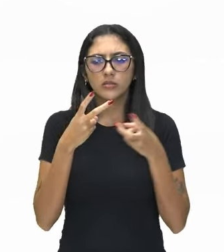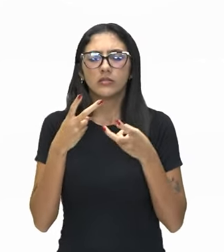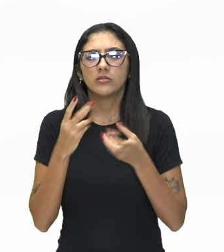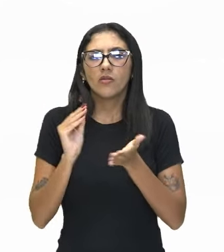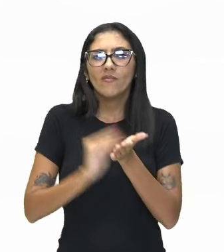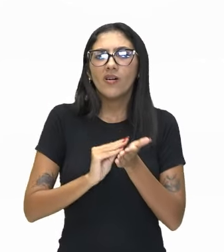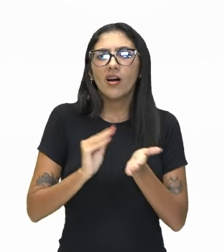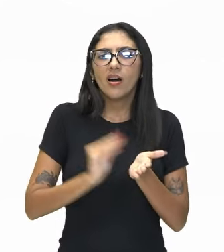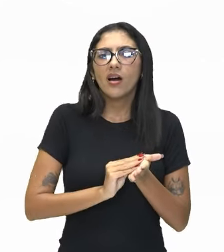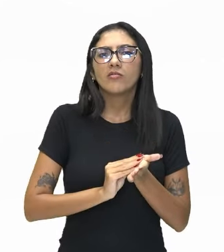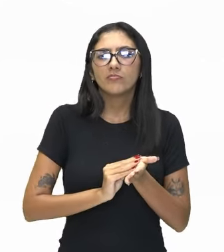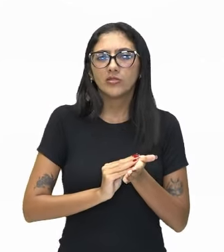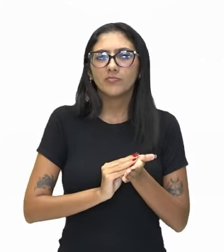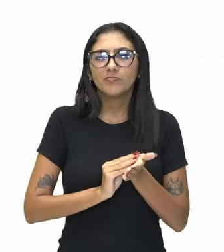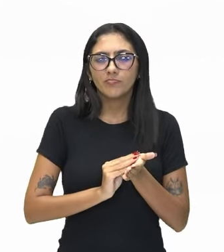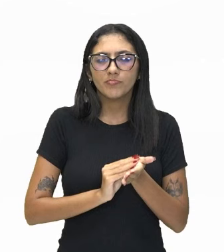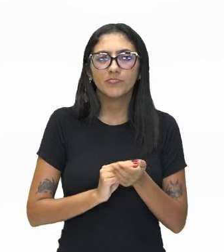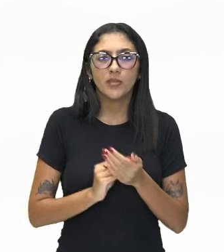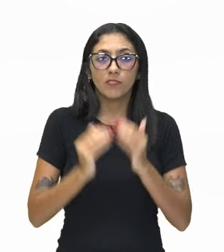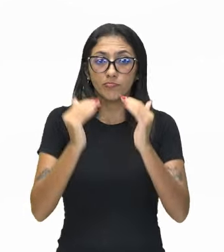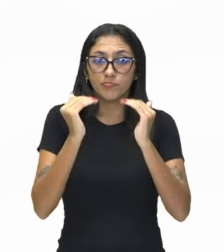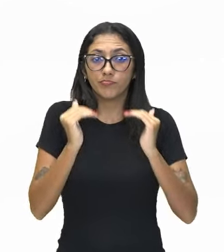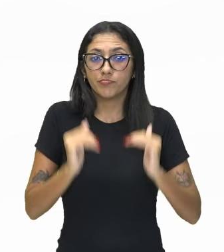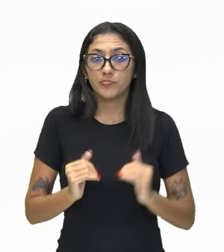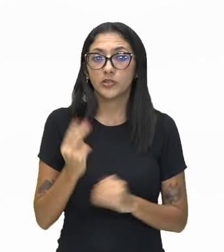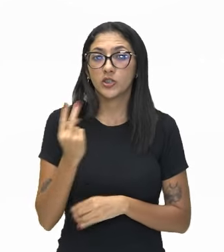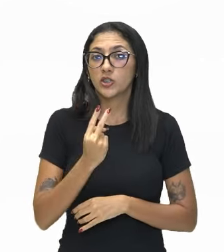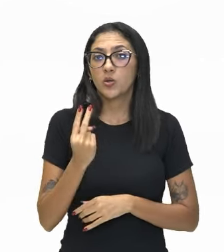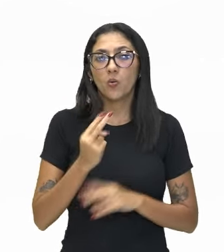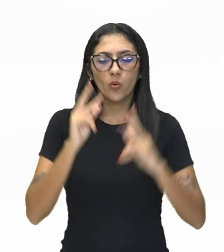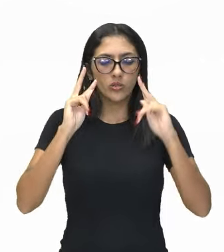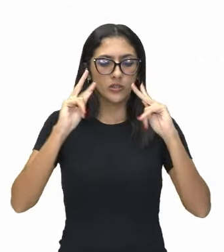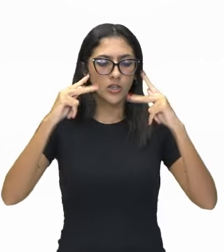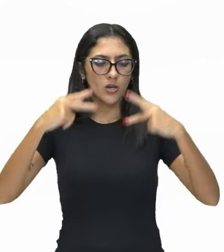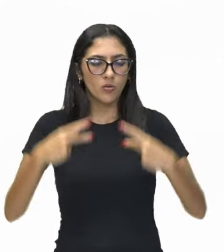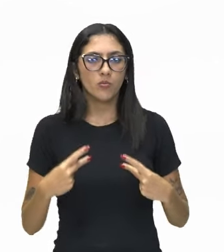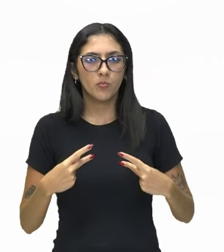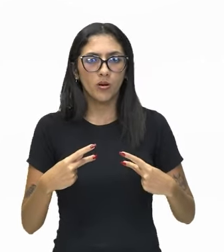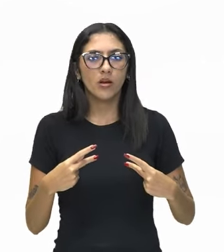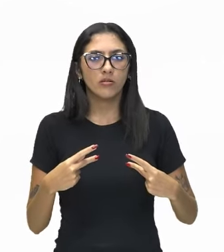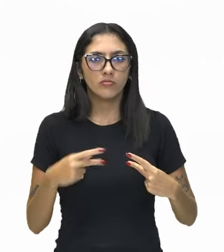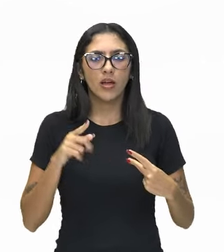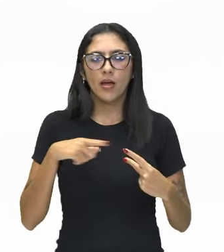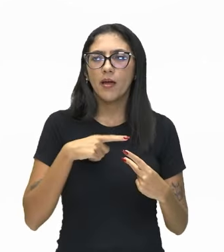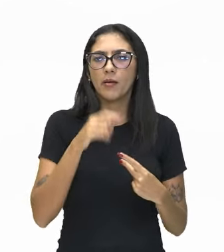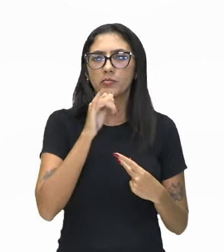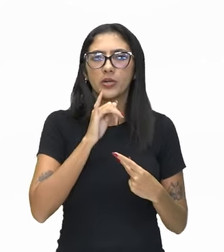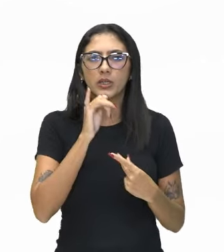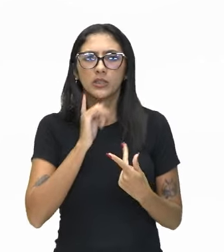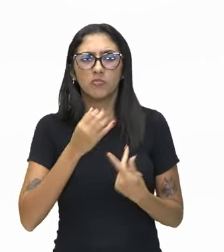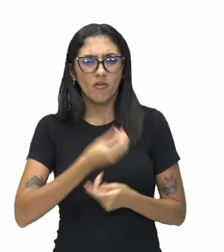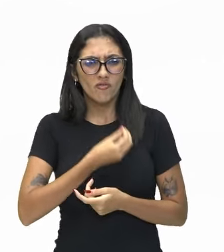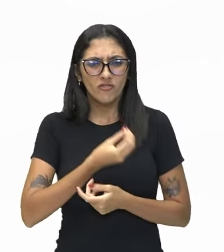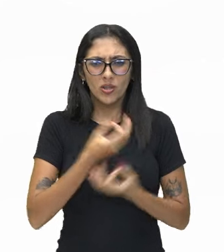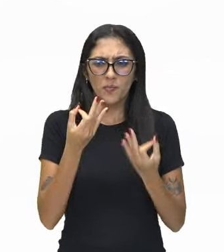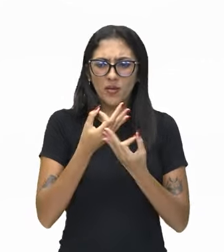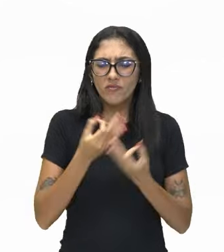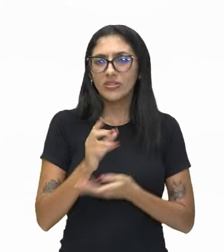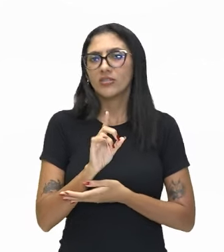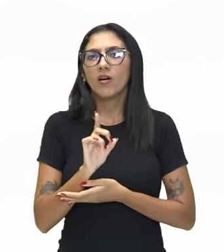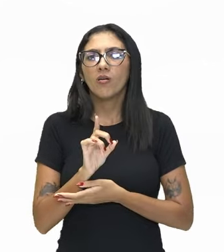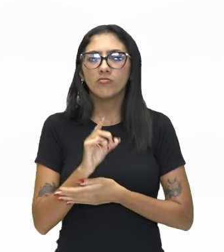É a ideia do ser humano. O ser humano é essa realidade imperfeita, aberta,